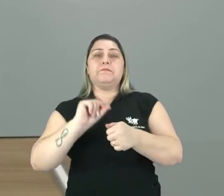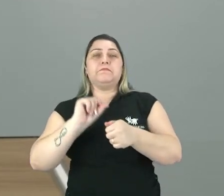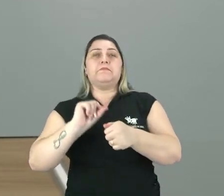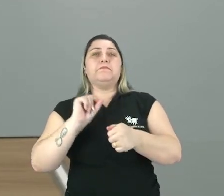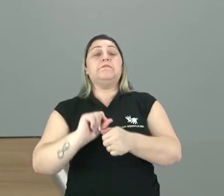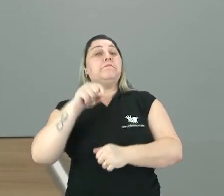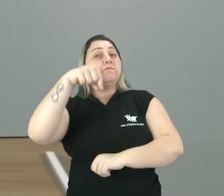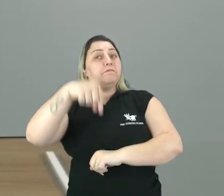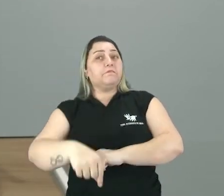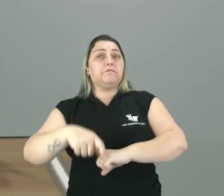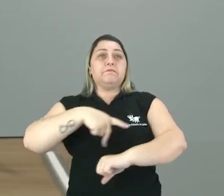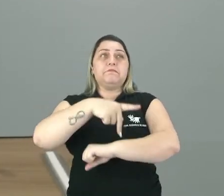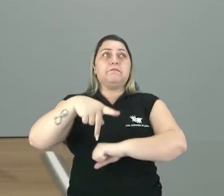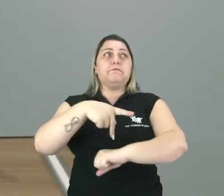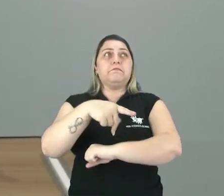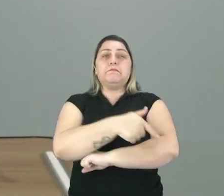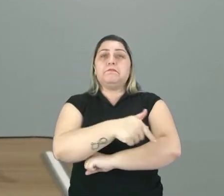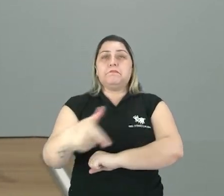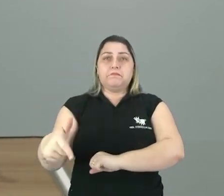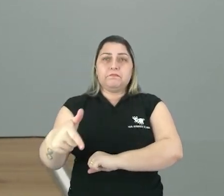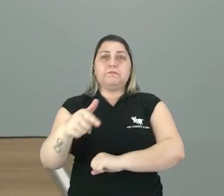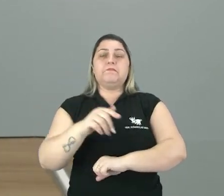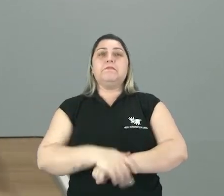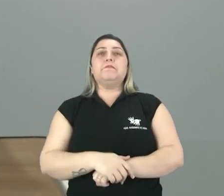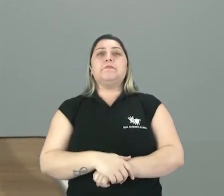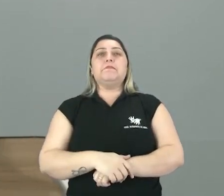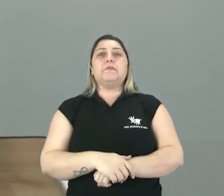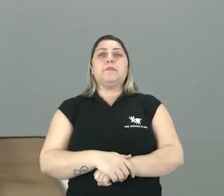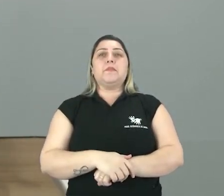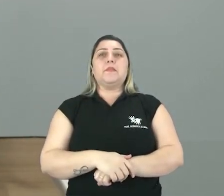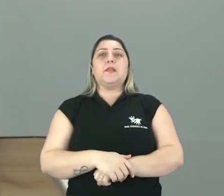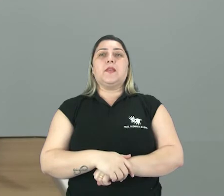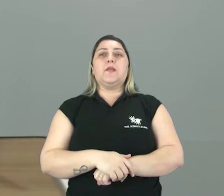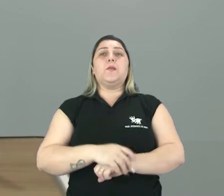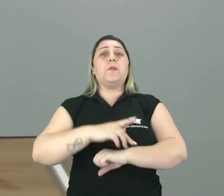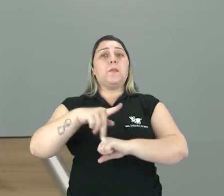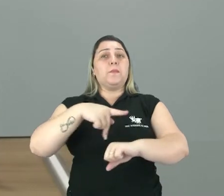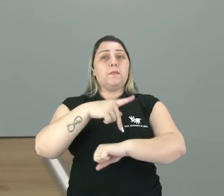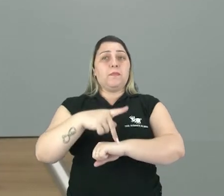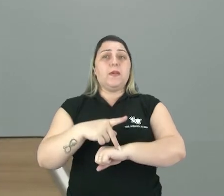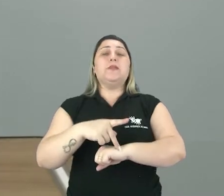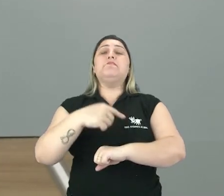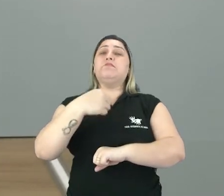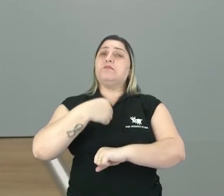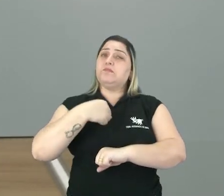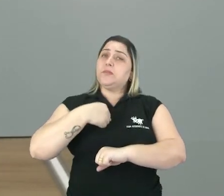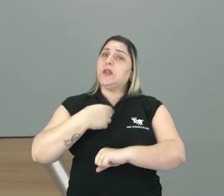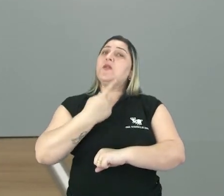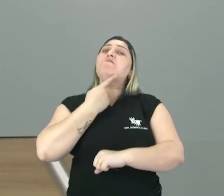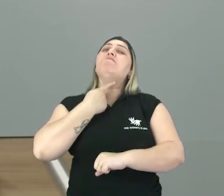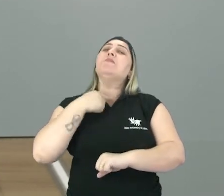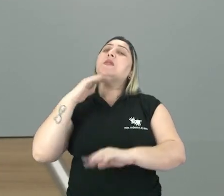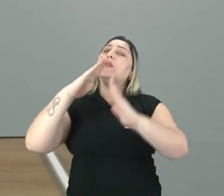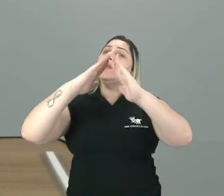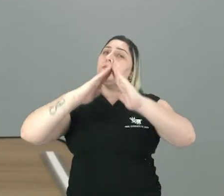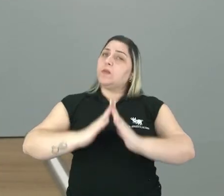aqui no meu país talvez não tenham se desenvolvido. Tanto quanto aquele país em que eu desejo morar. Por um tempo. Ou até